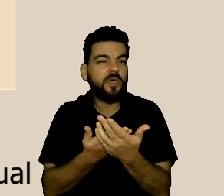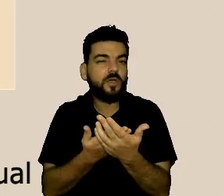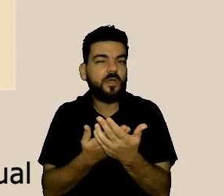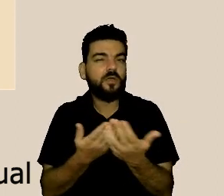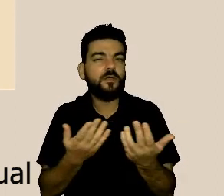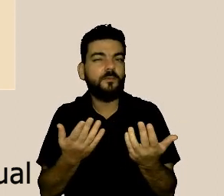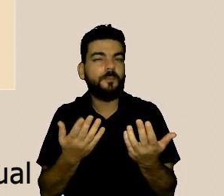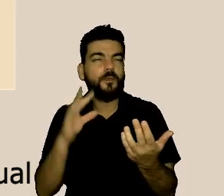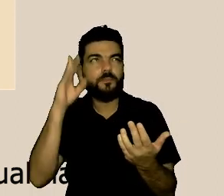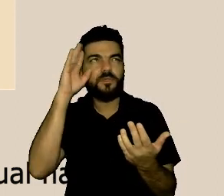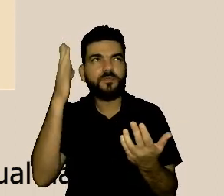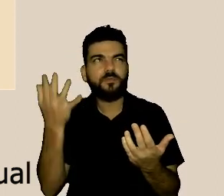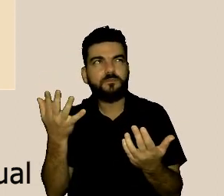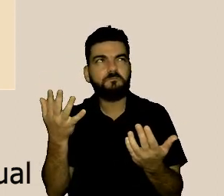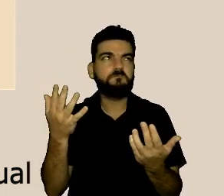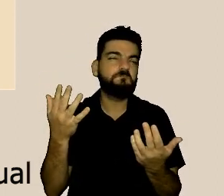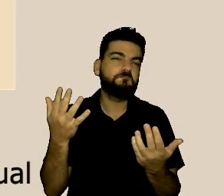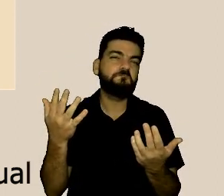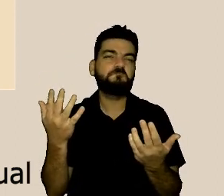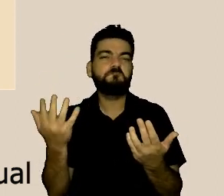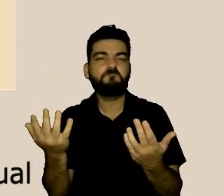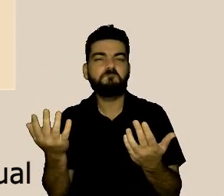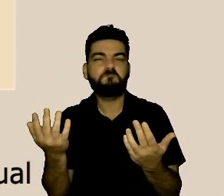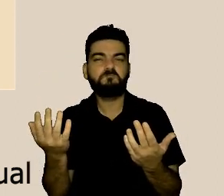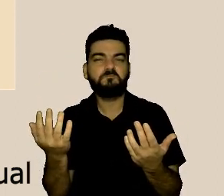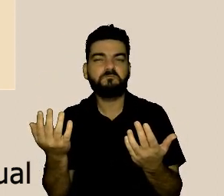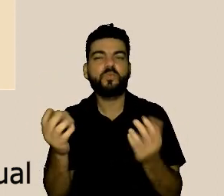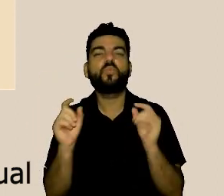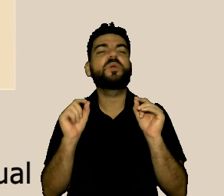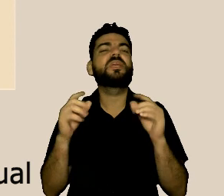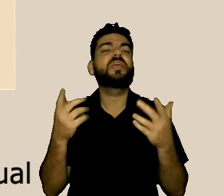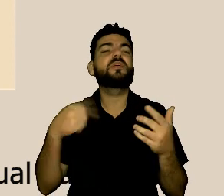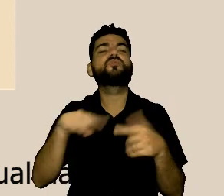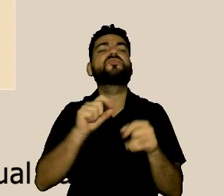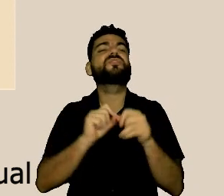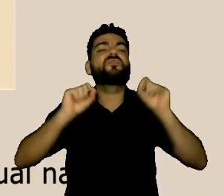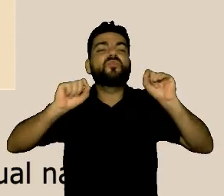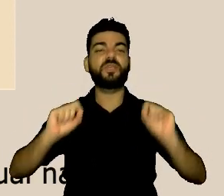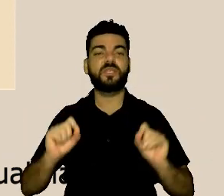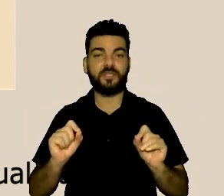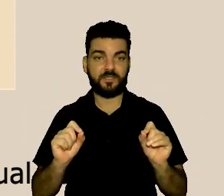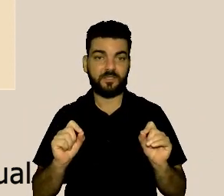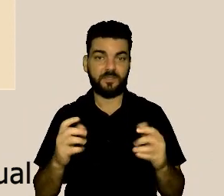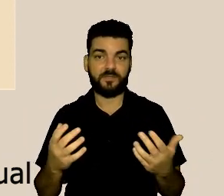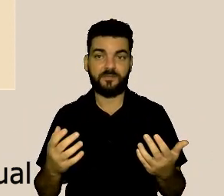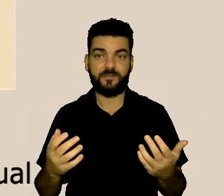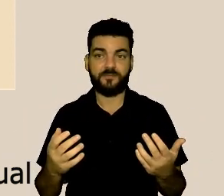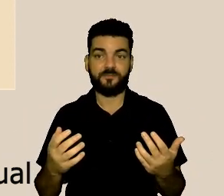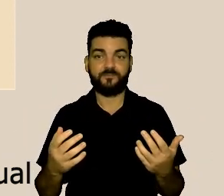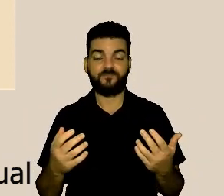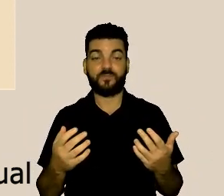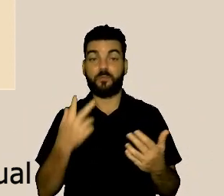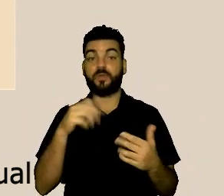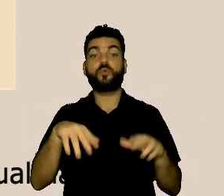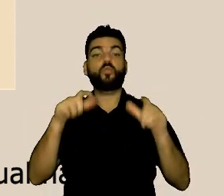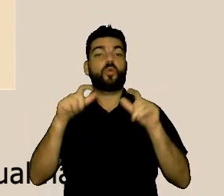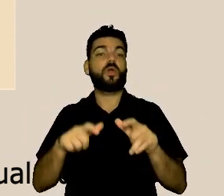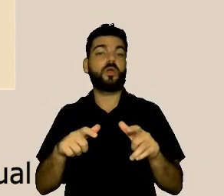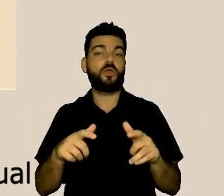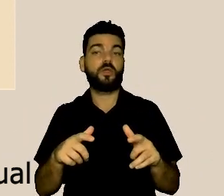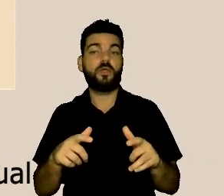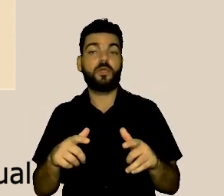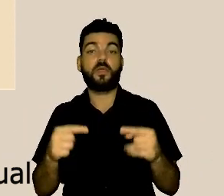com essa coisa de entre o que a gente vai fazer. A gente está num local onde é